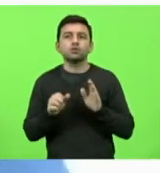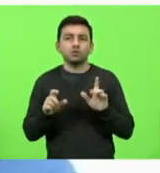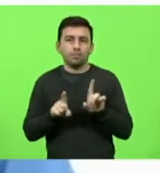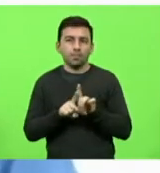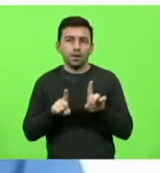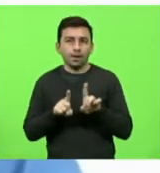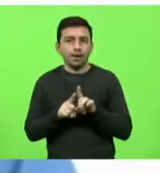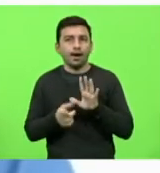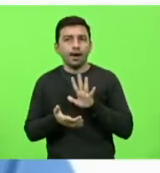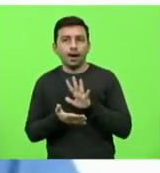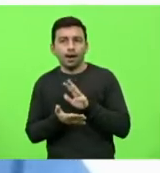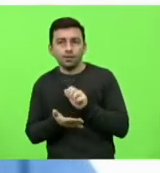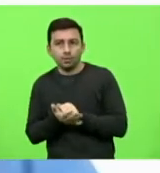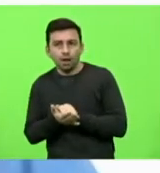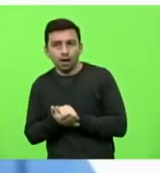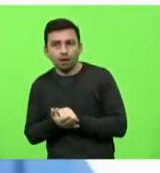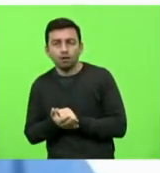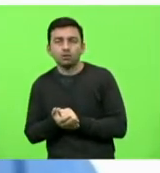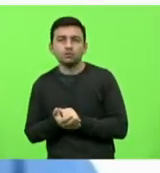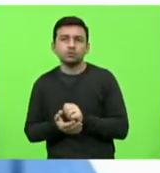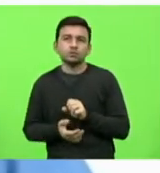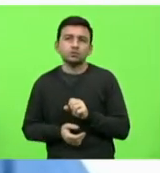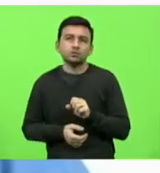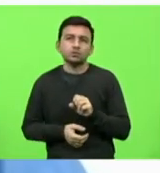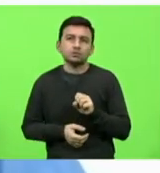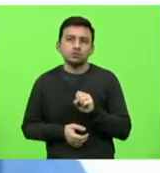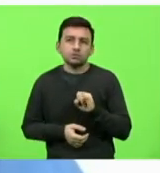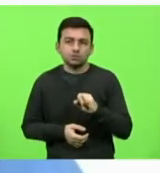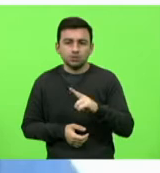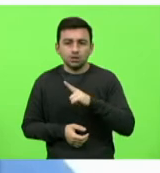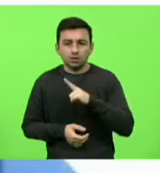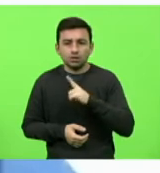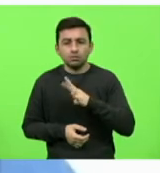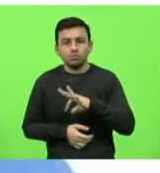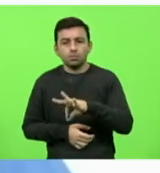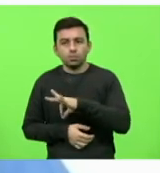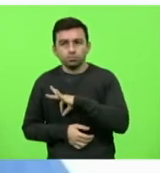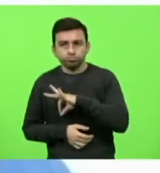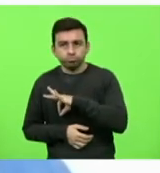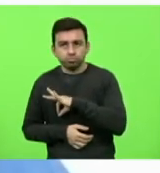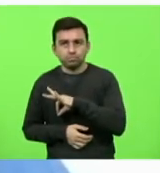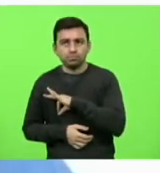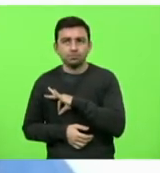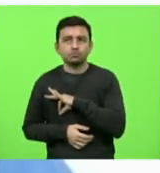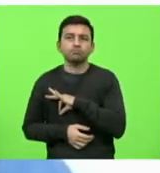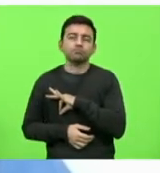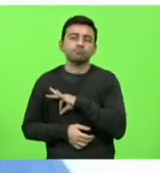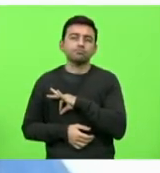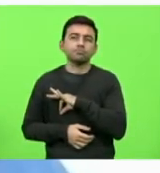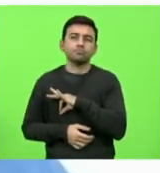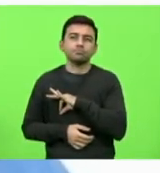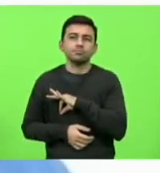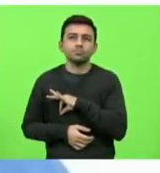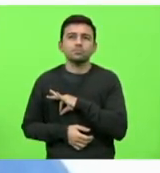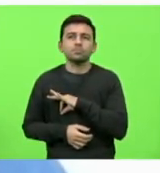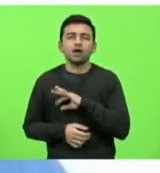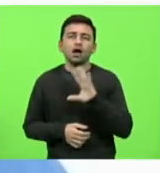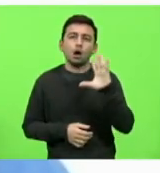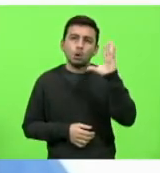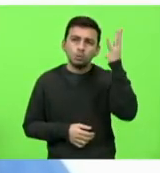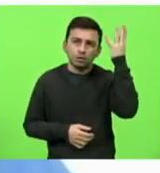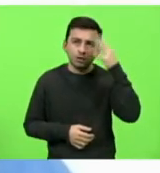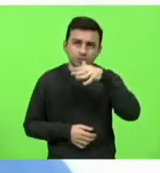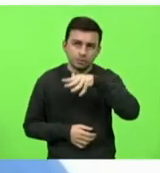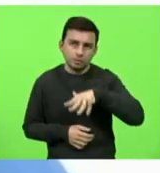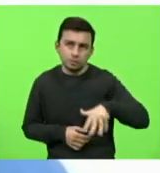de possíveis passagens policiais, enfim, tudo o que vem a acontecer, a gerar em torno